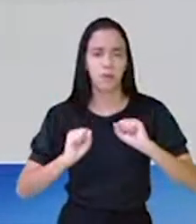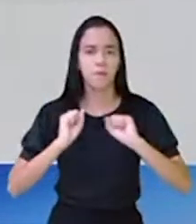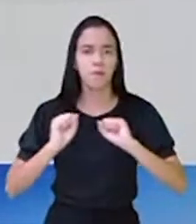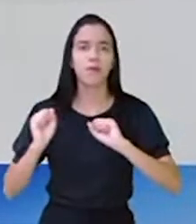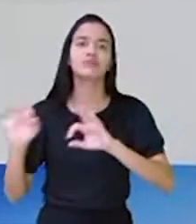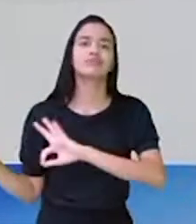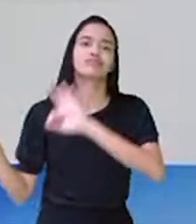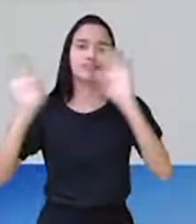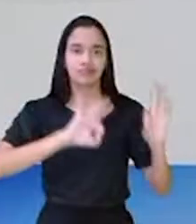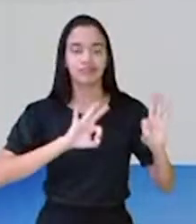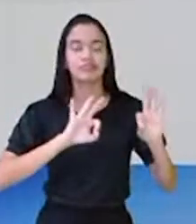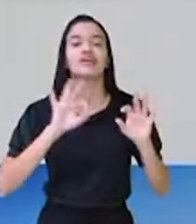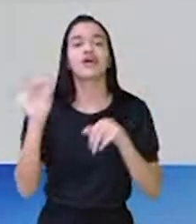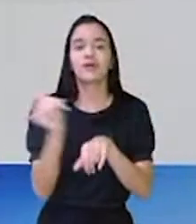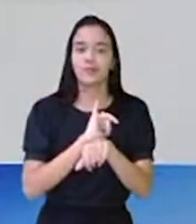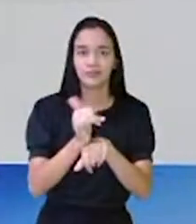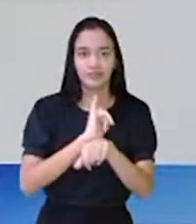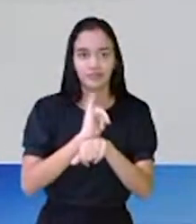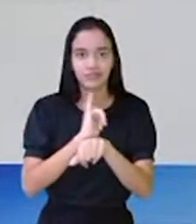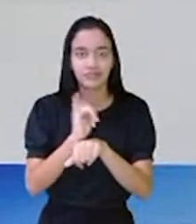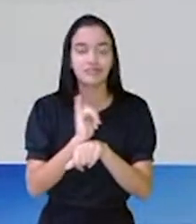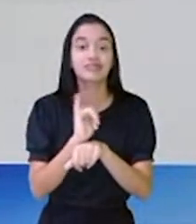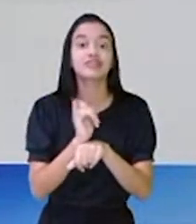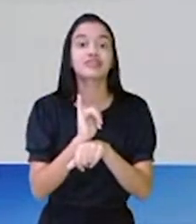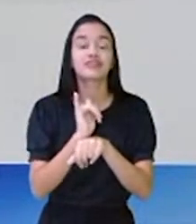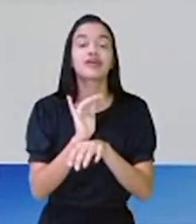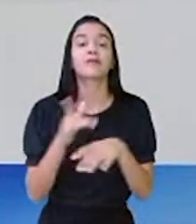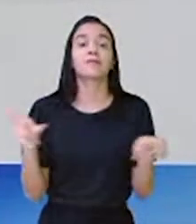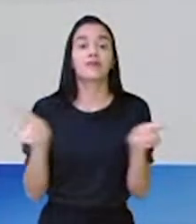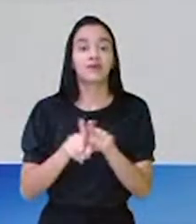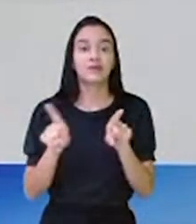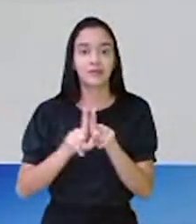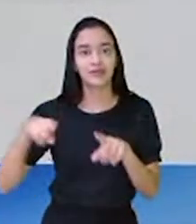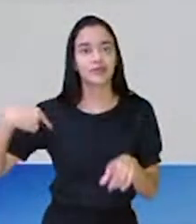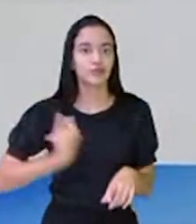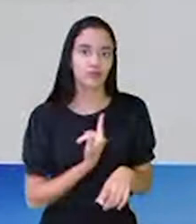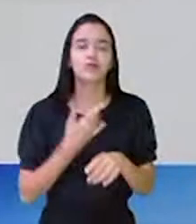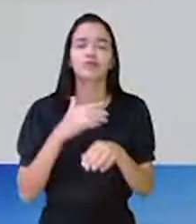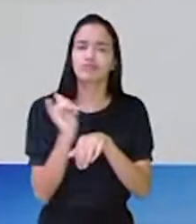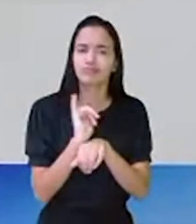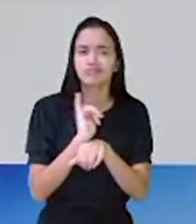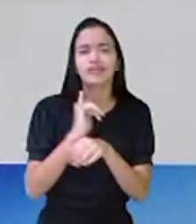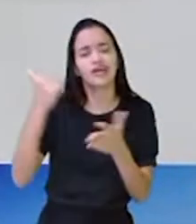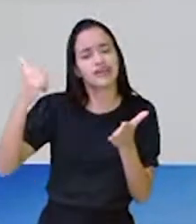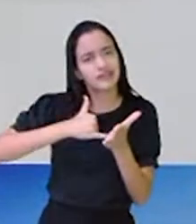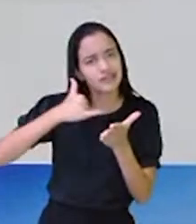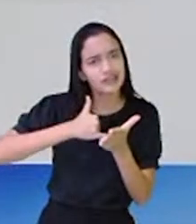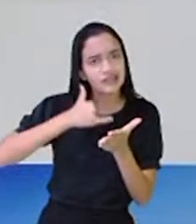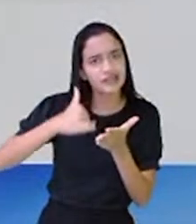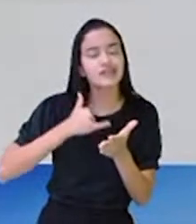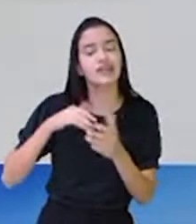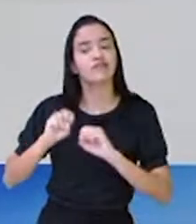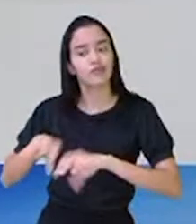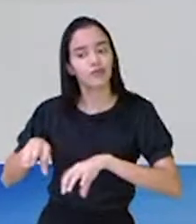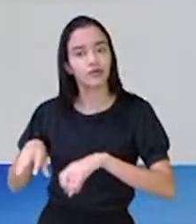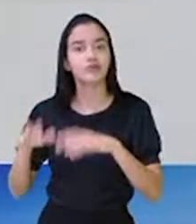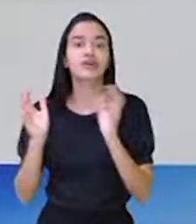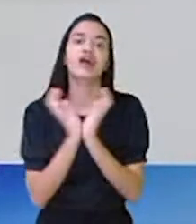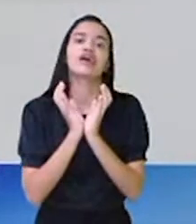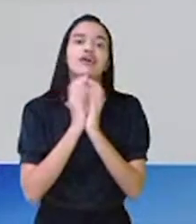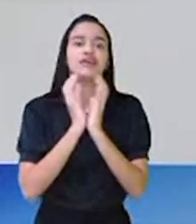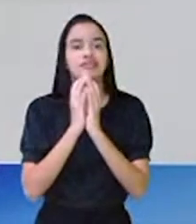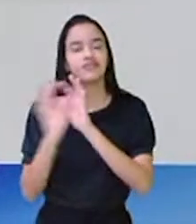assistir a aula pelo YouTube, acompanhar no nosso canal. Se inscreve lá no canal do Educa Recife,